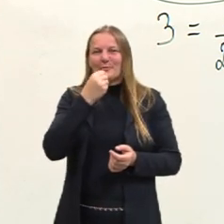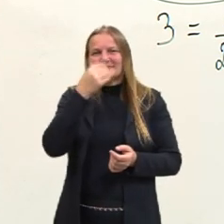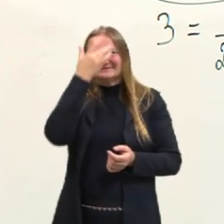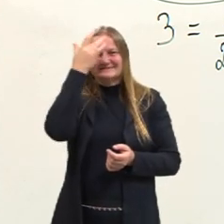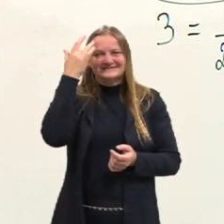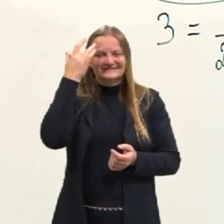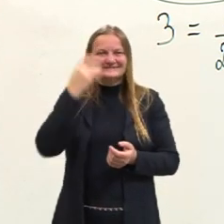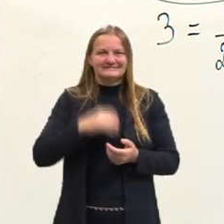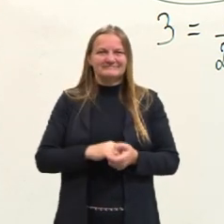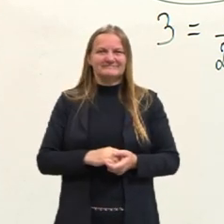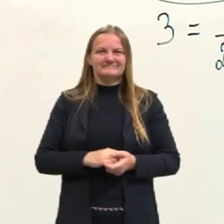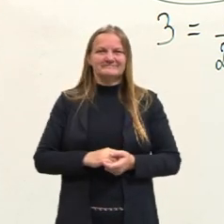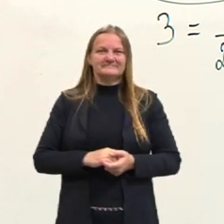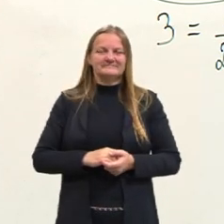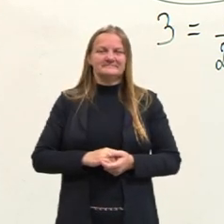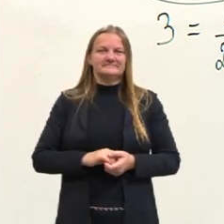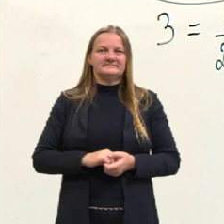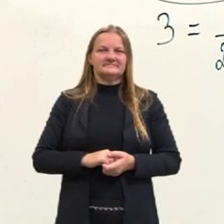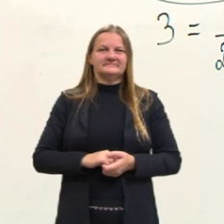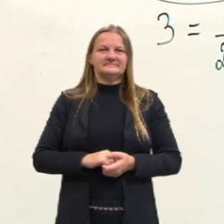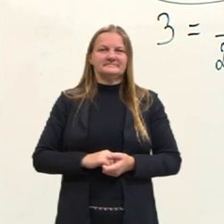Ou da pessoa, homem.